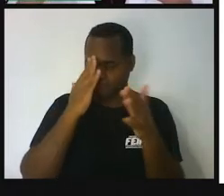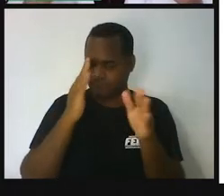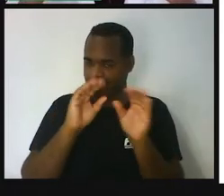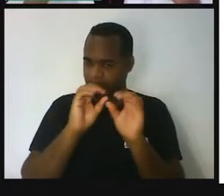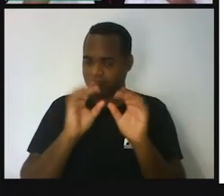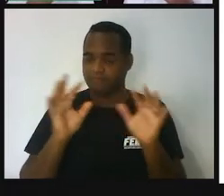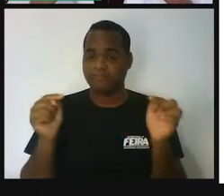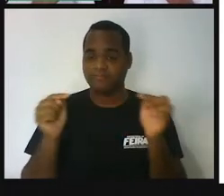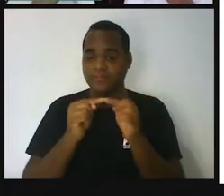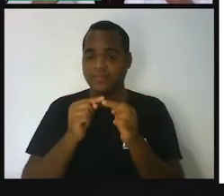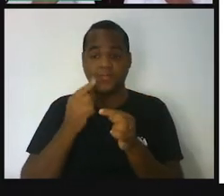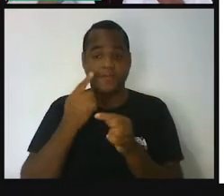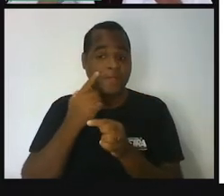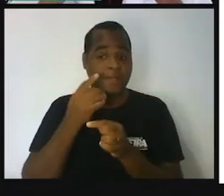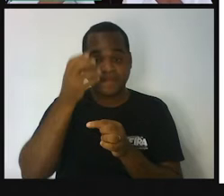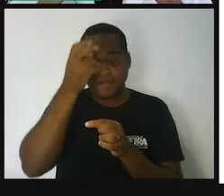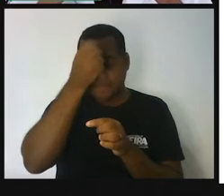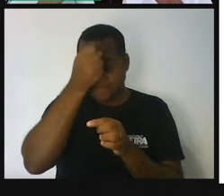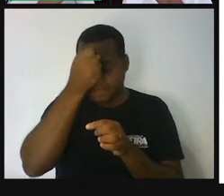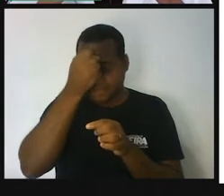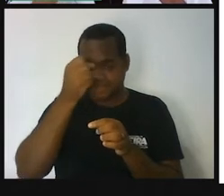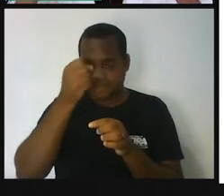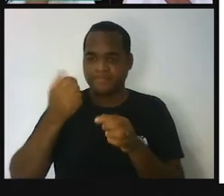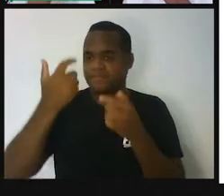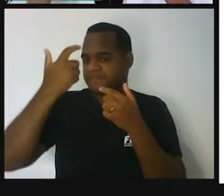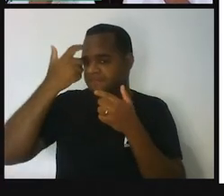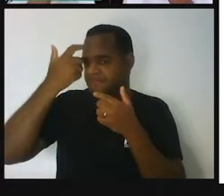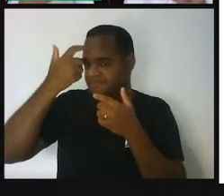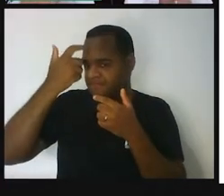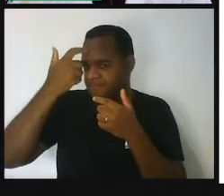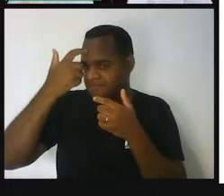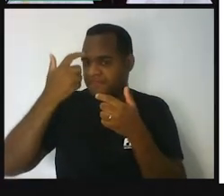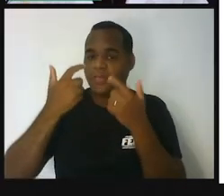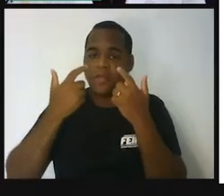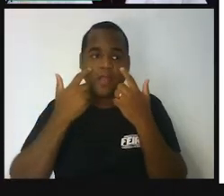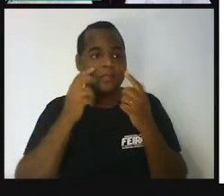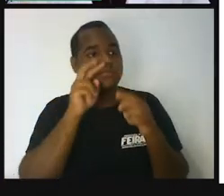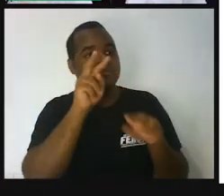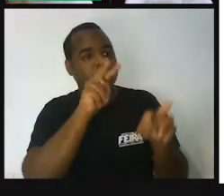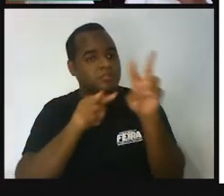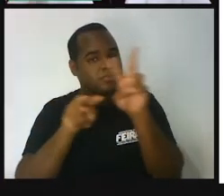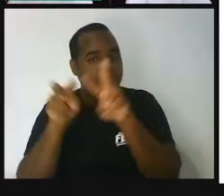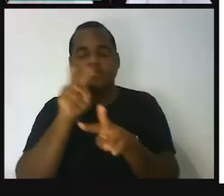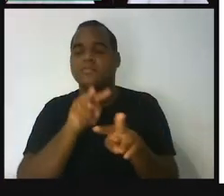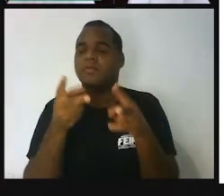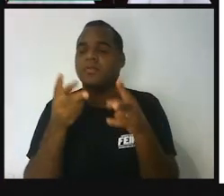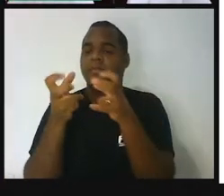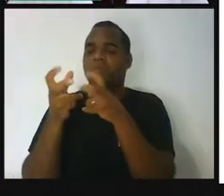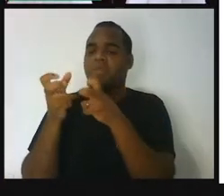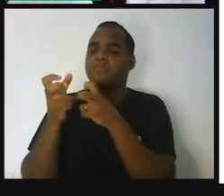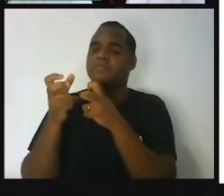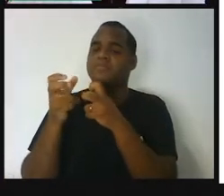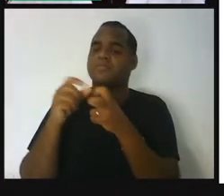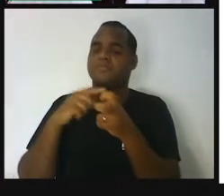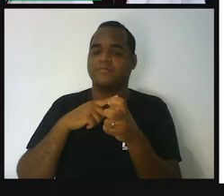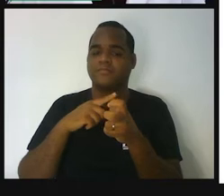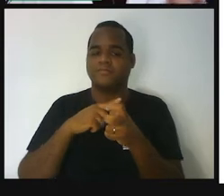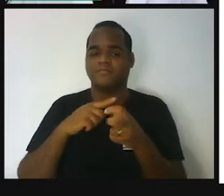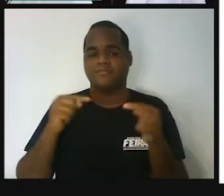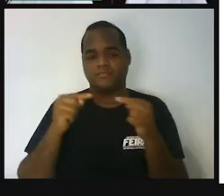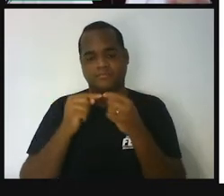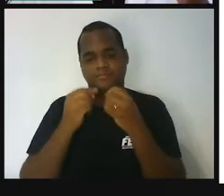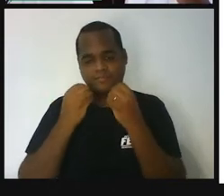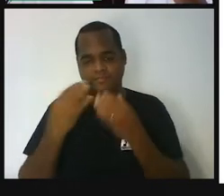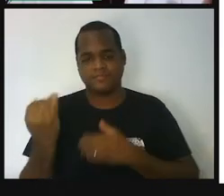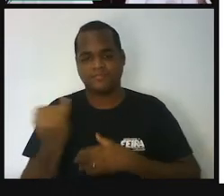basta a gente agruçar um pouquinho da nossa capacidade de ver as coisas, tá bom? A nossa capacidade de observação,